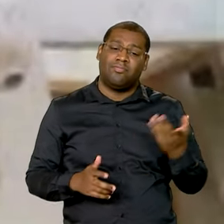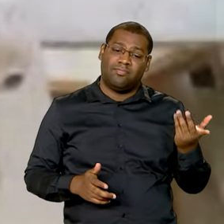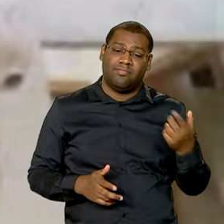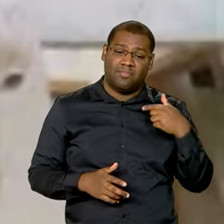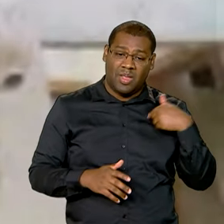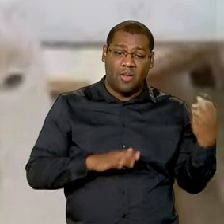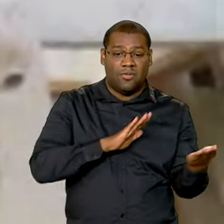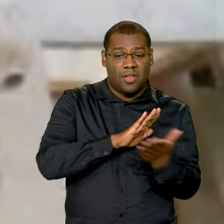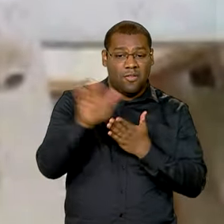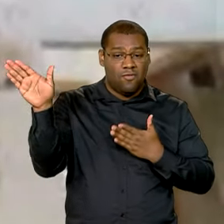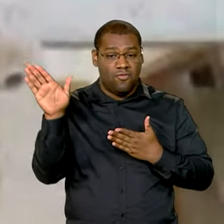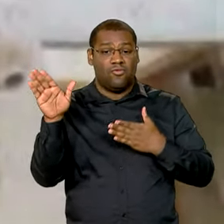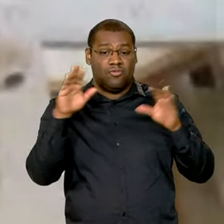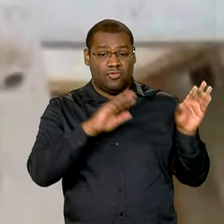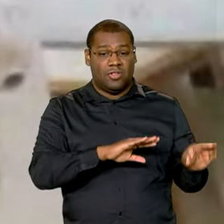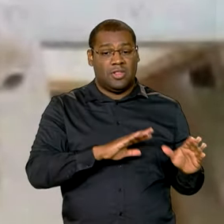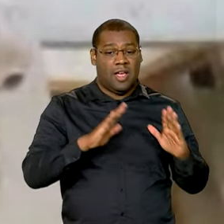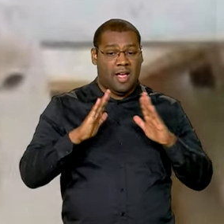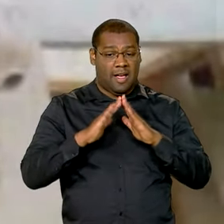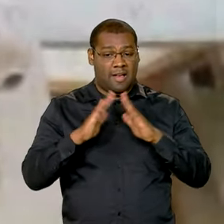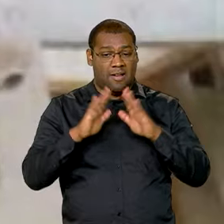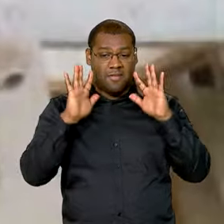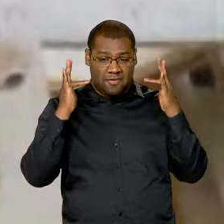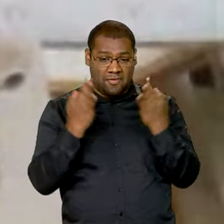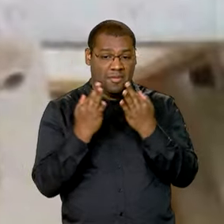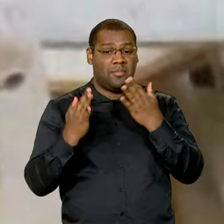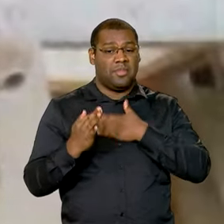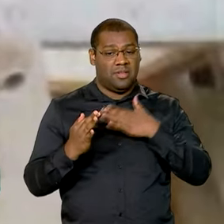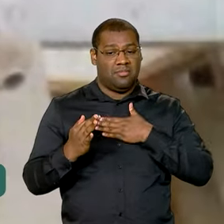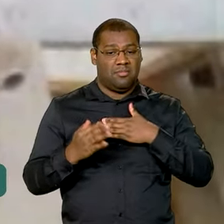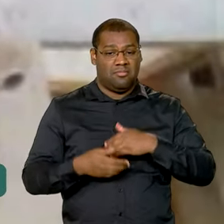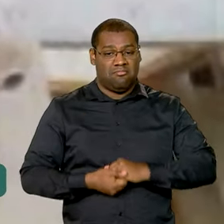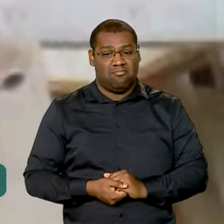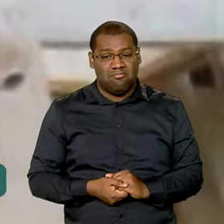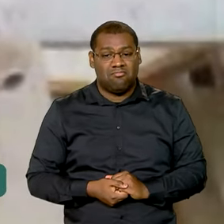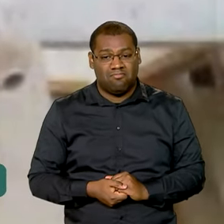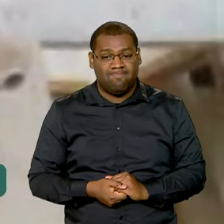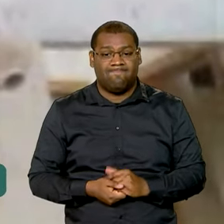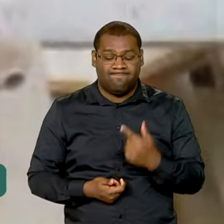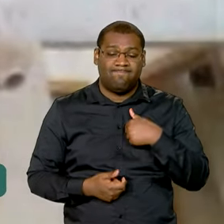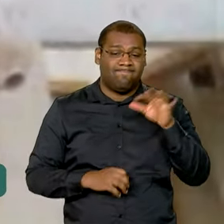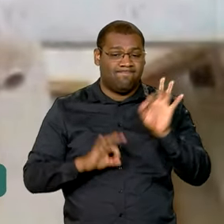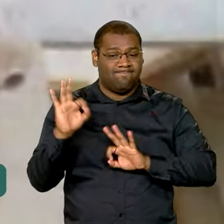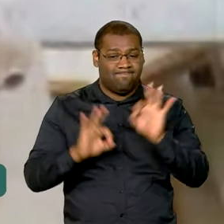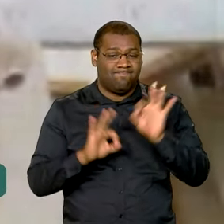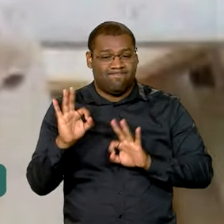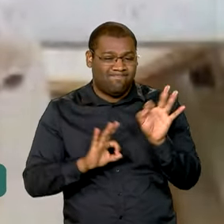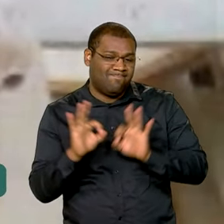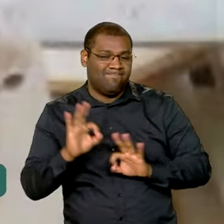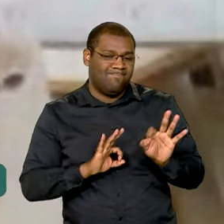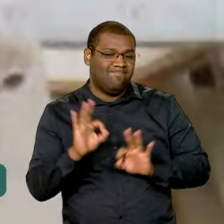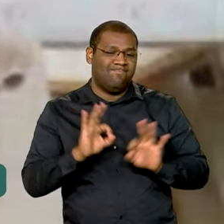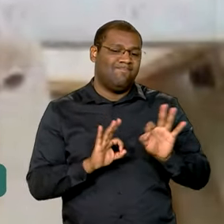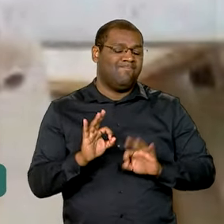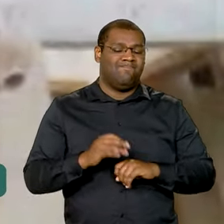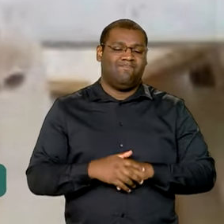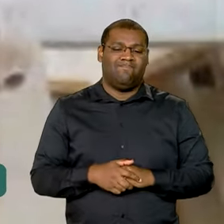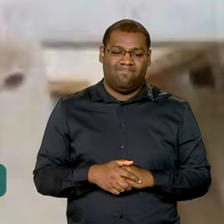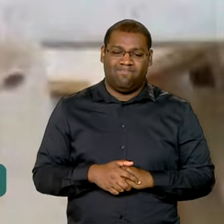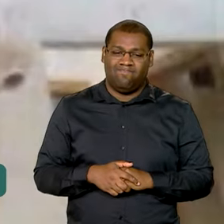na casa de parentes e estamos planejando ainda, porque ainda não conseguimos